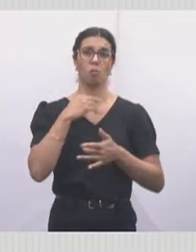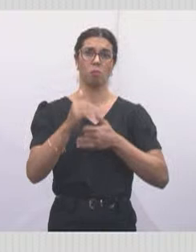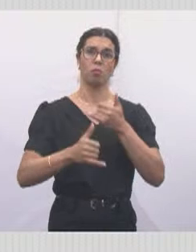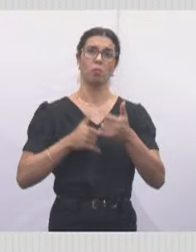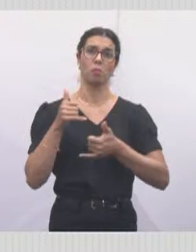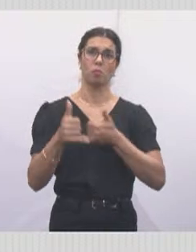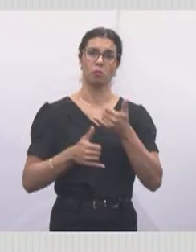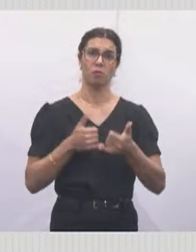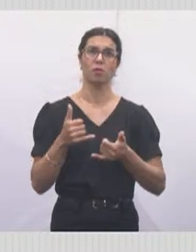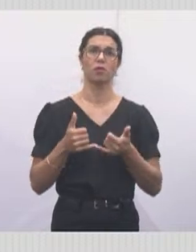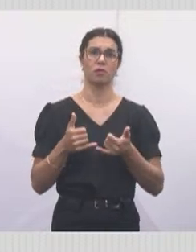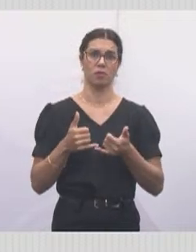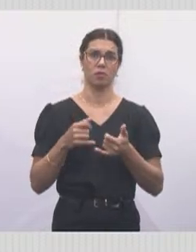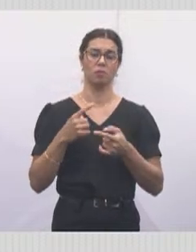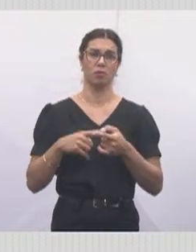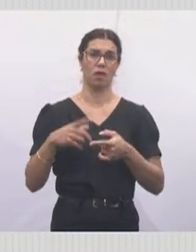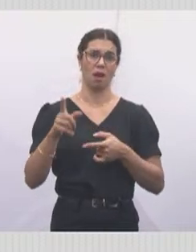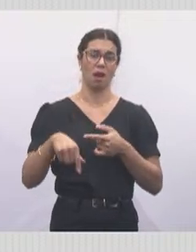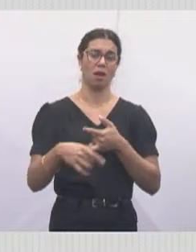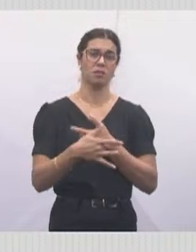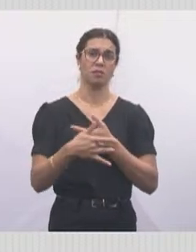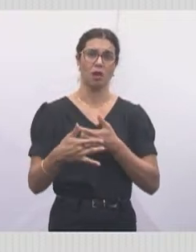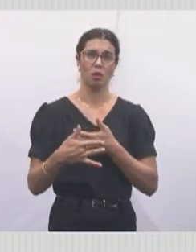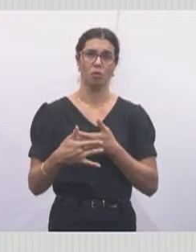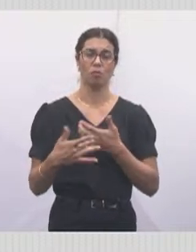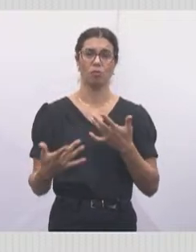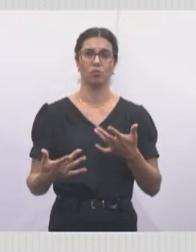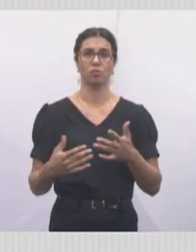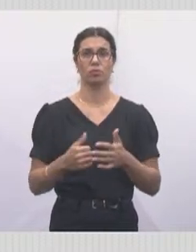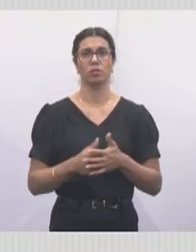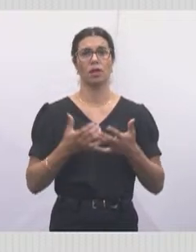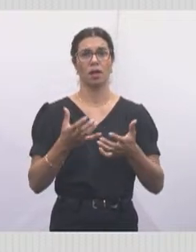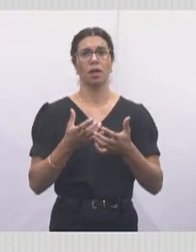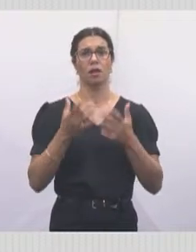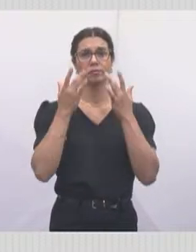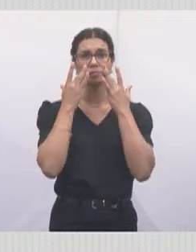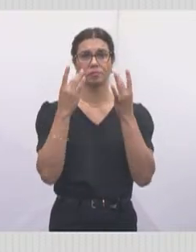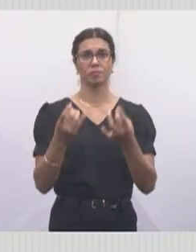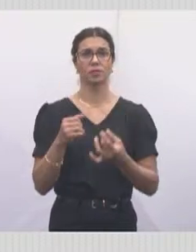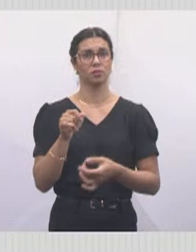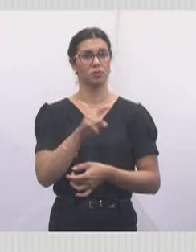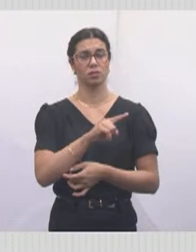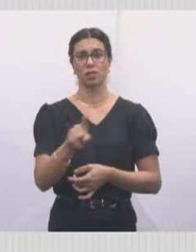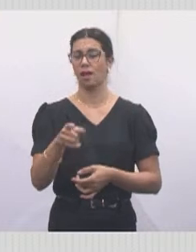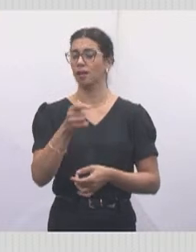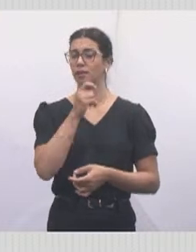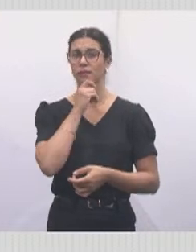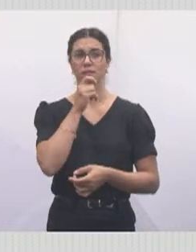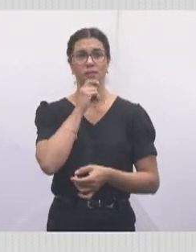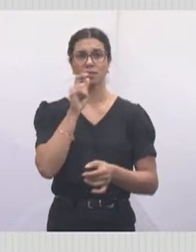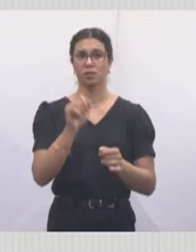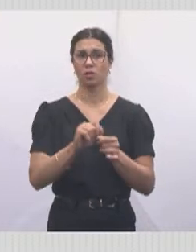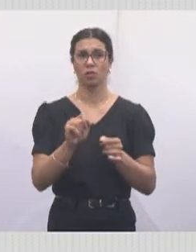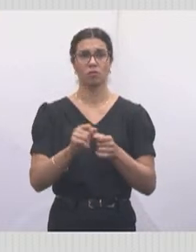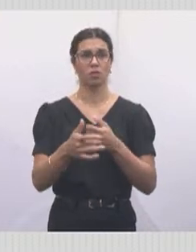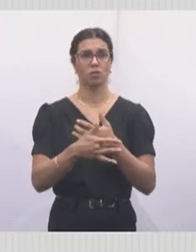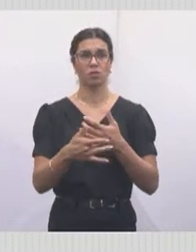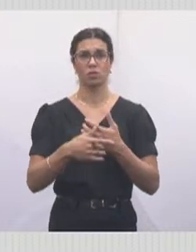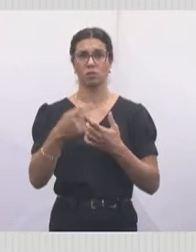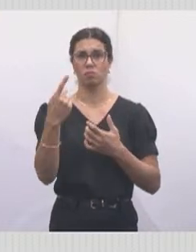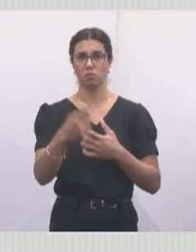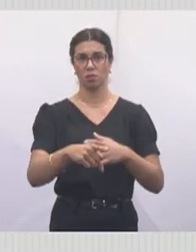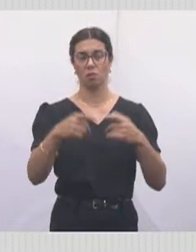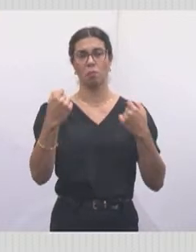com aquilo que é sério. Então, quero chamar a tua atenção, você que não fez o teu exame ainda, procure fazer,